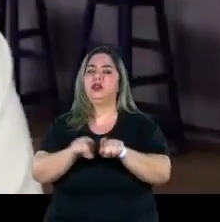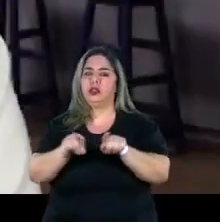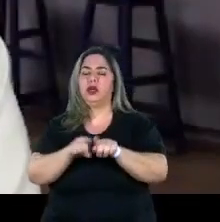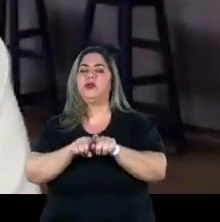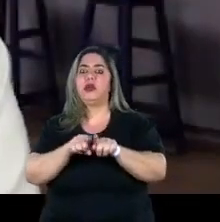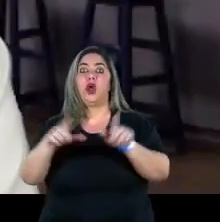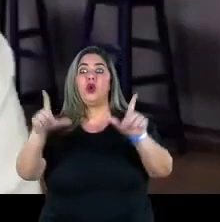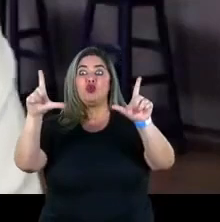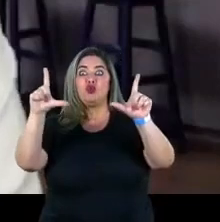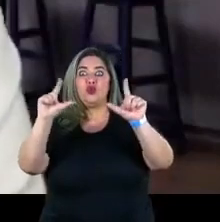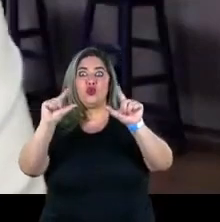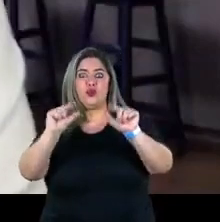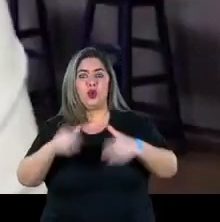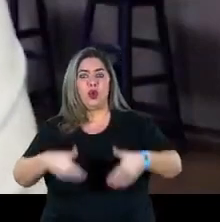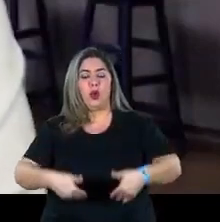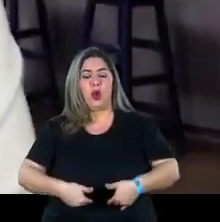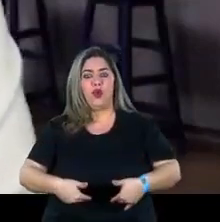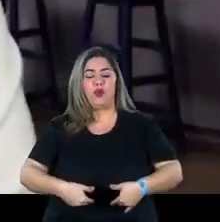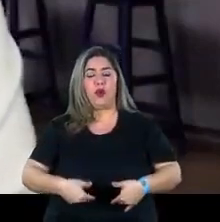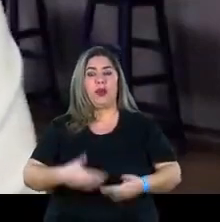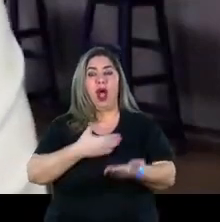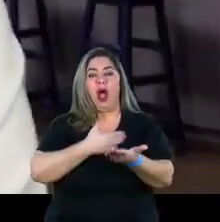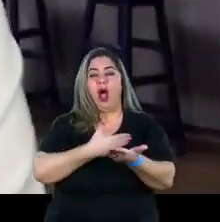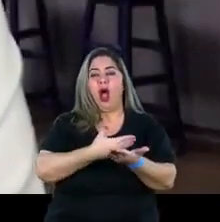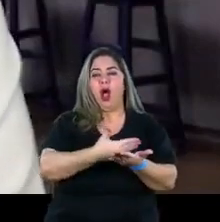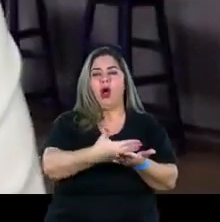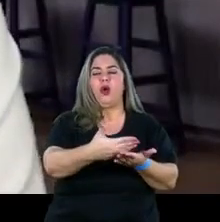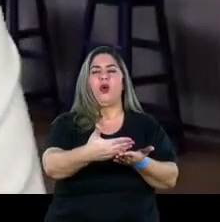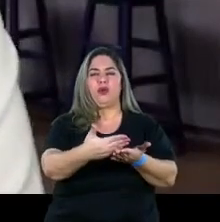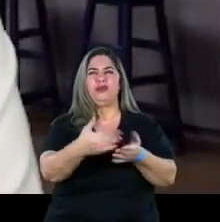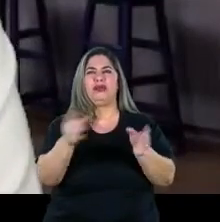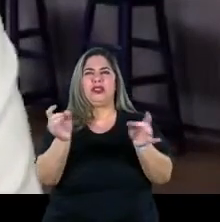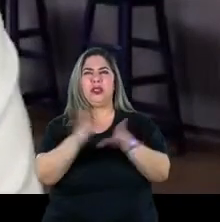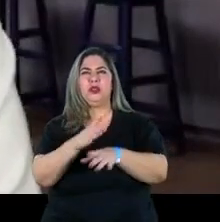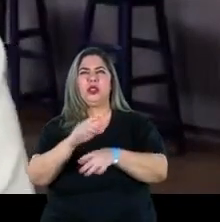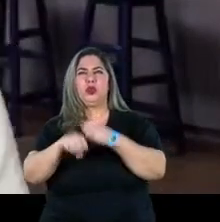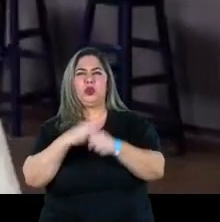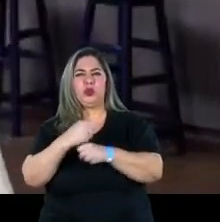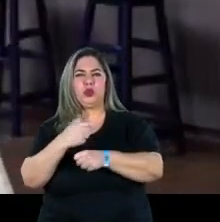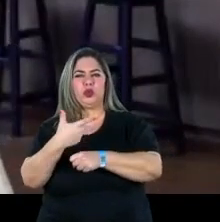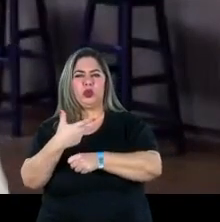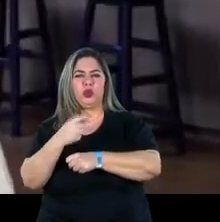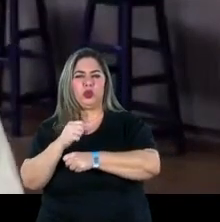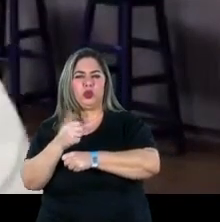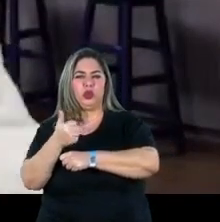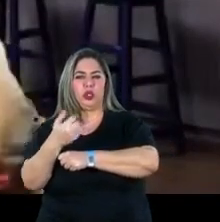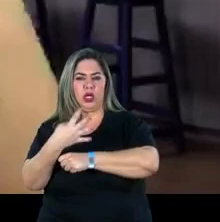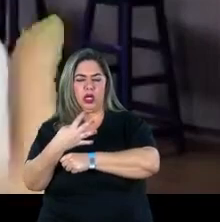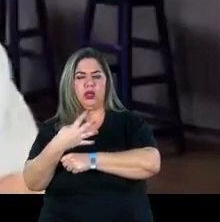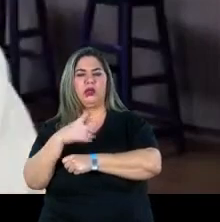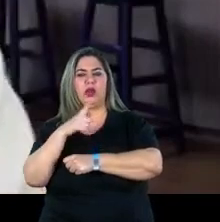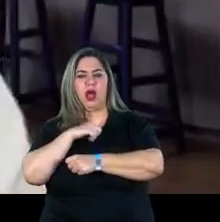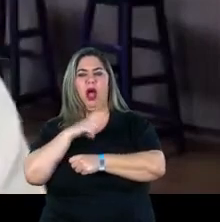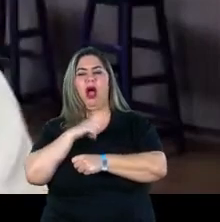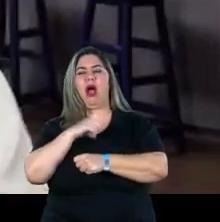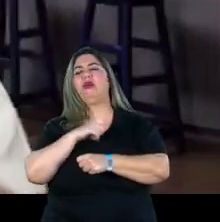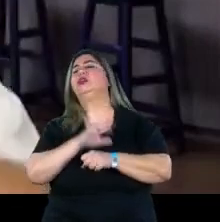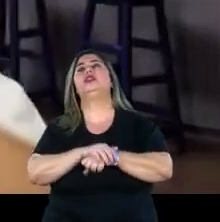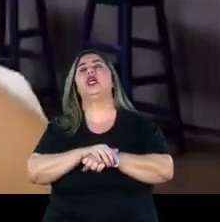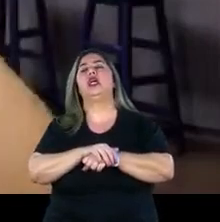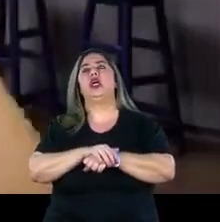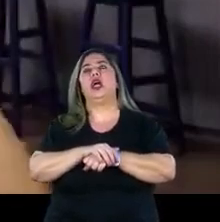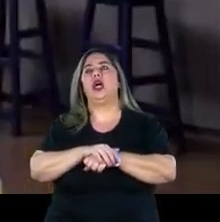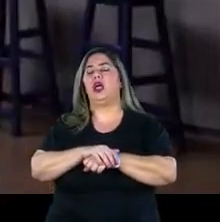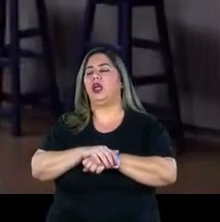processo de redução e quando começa, quando termina 2014 e tem todo aquele processo do impeachment da presidente